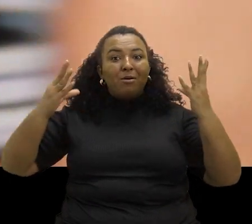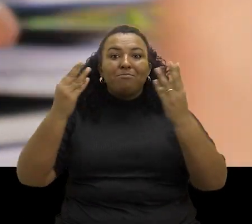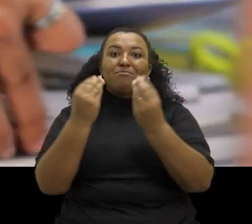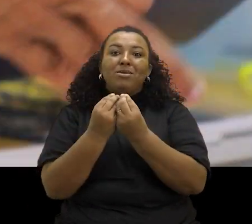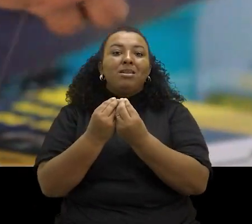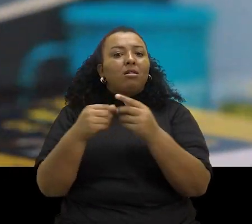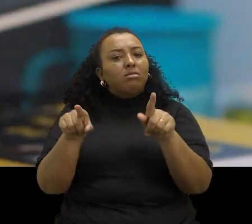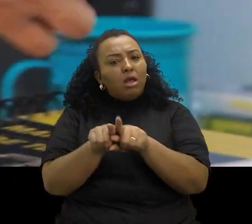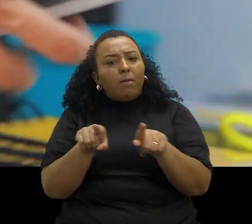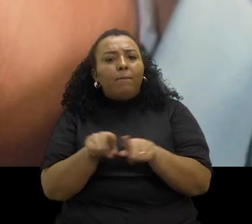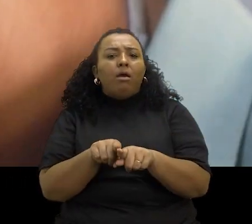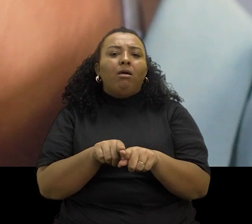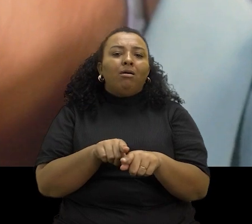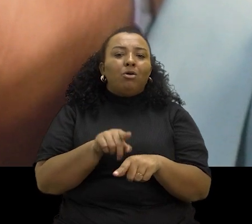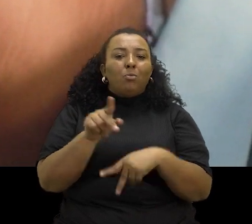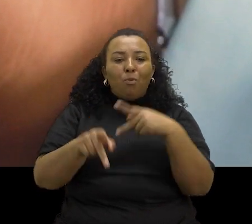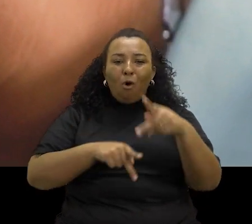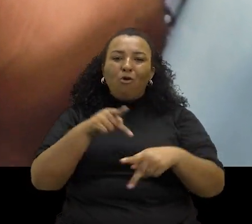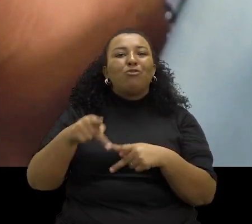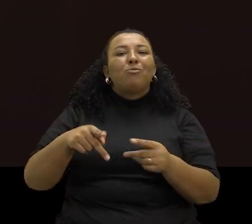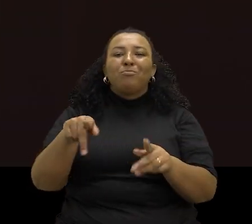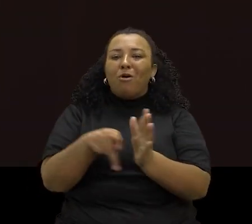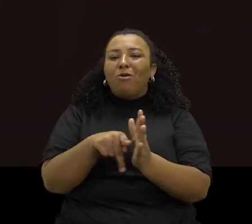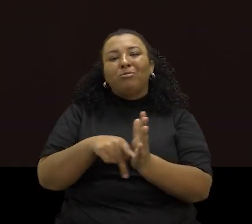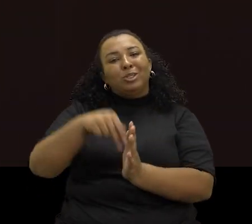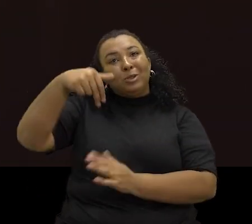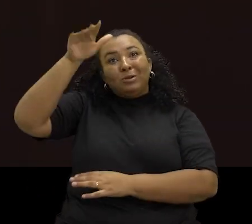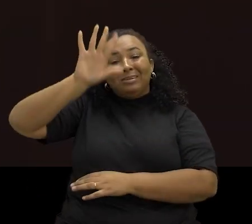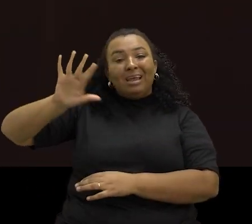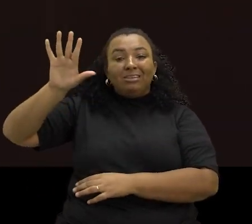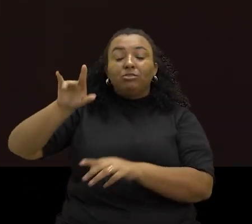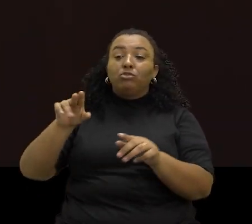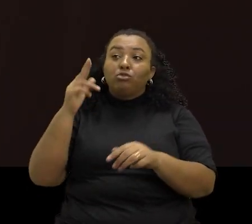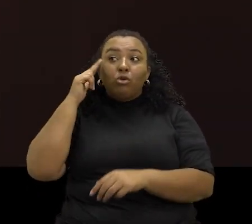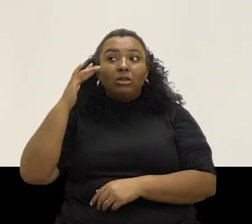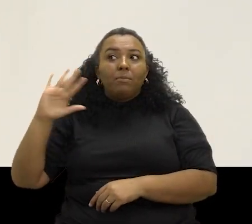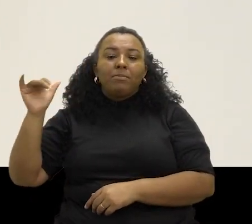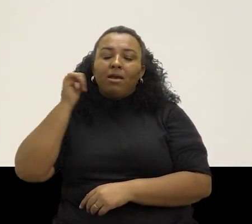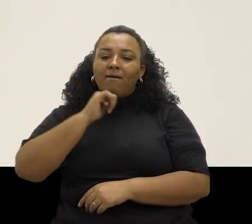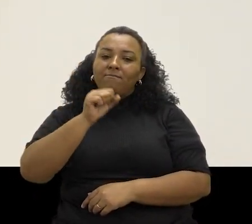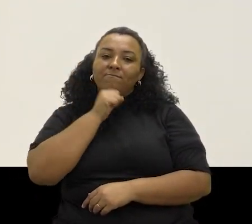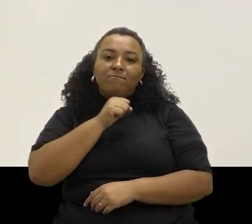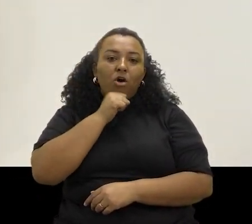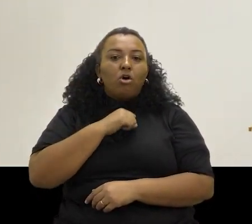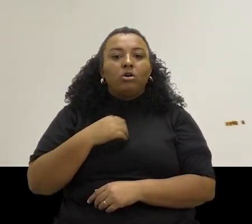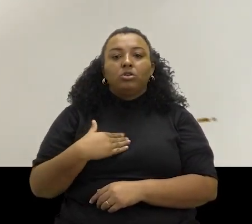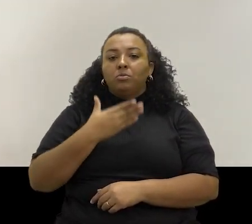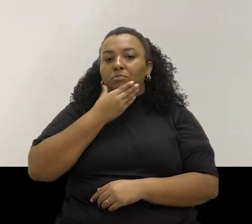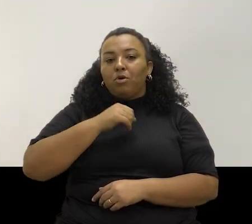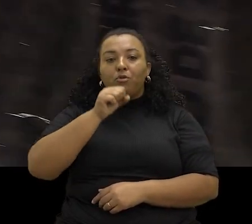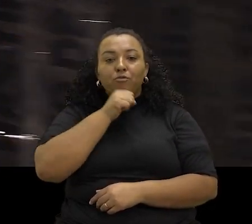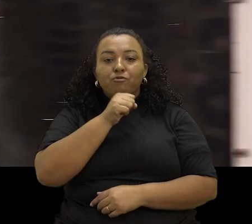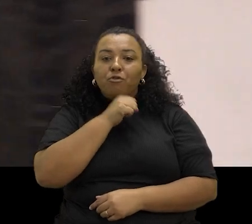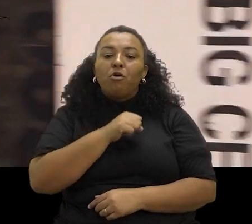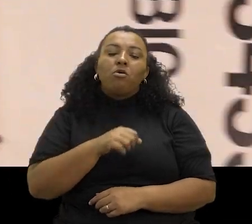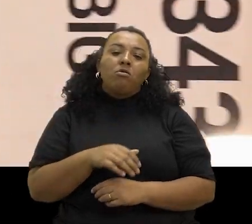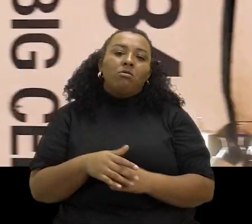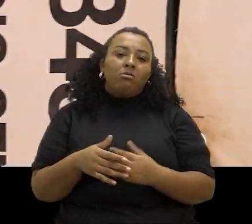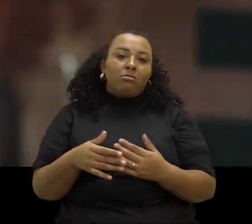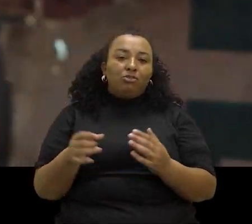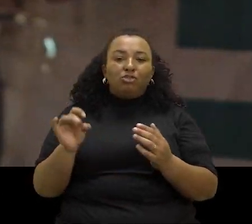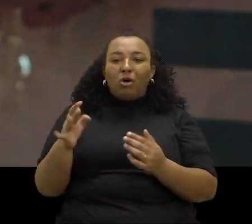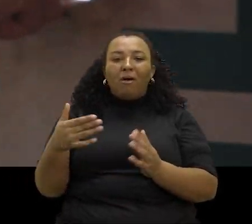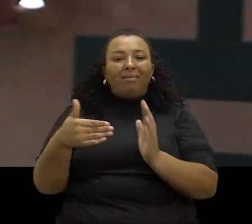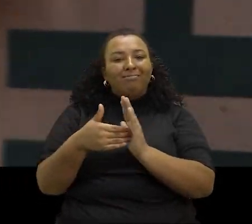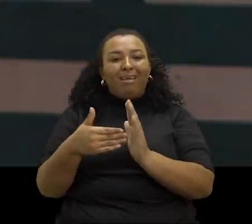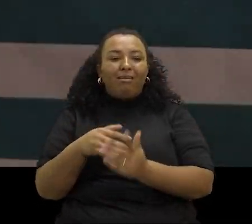toda uma ancestralidade nordestina. O sonho da minha avó, que alfabetizou os irmãos. O sonho do meu avô, serralheiro, que só fez até a